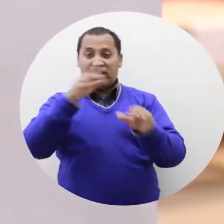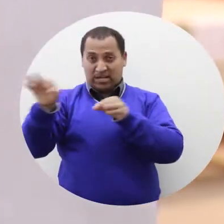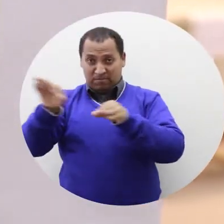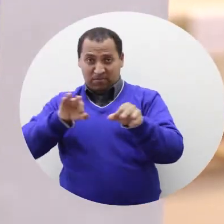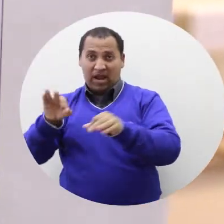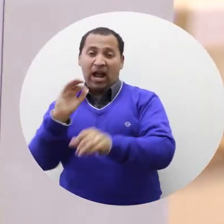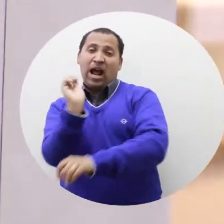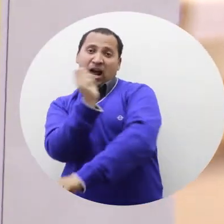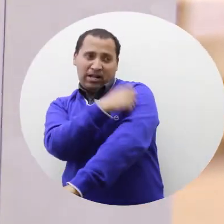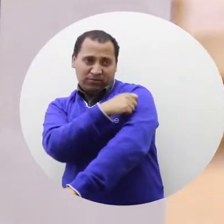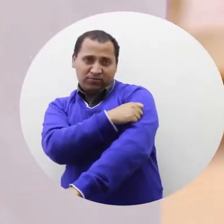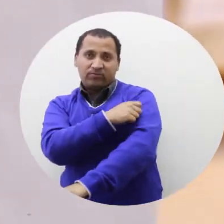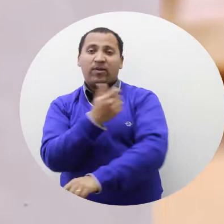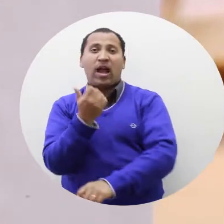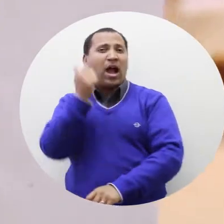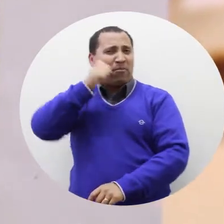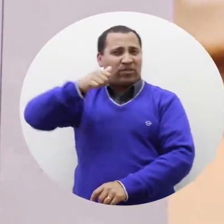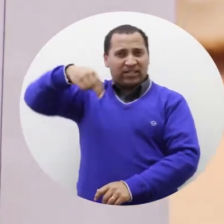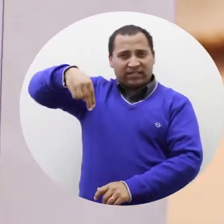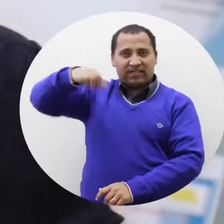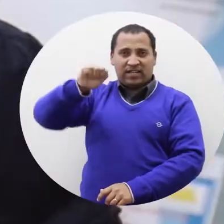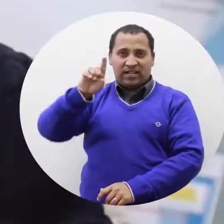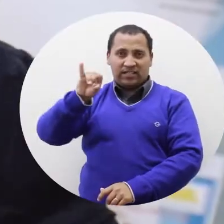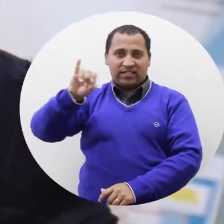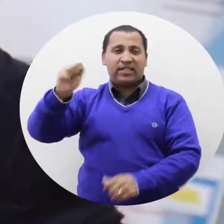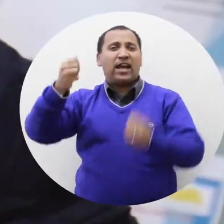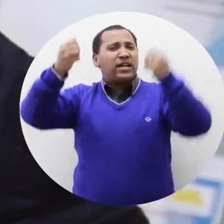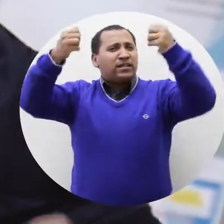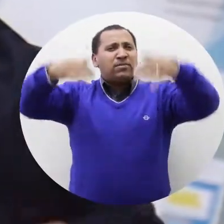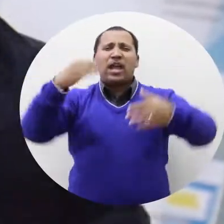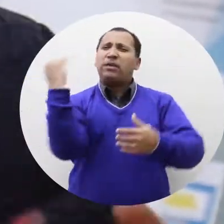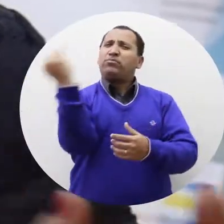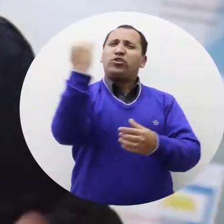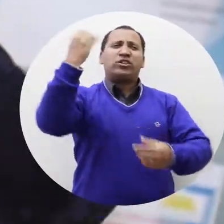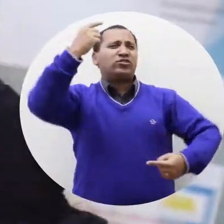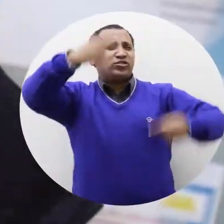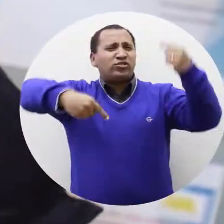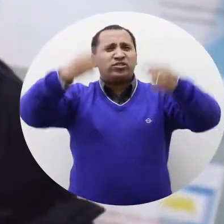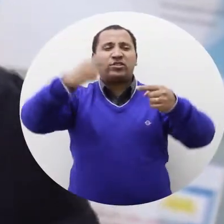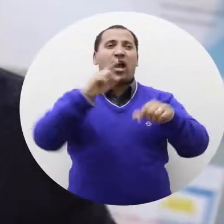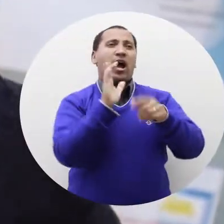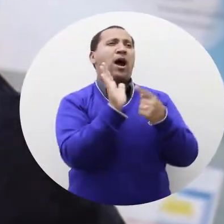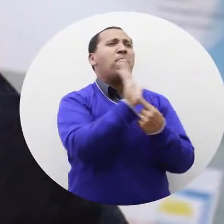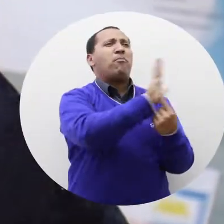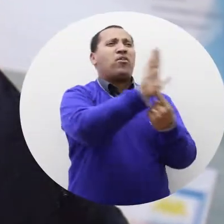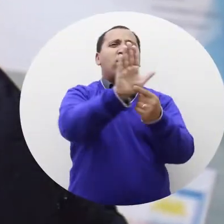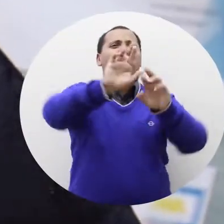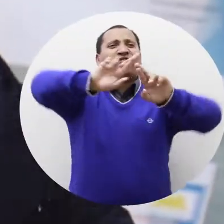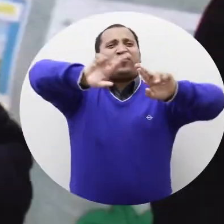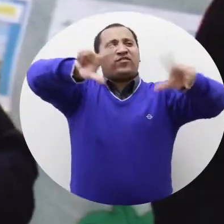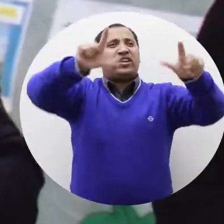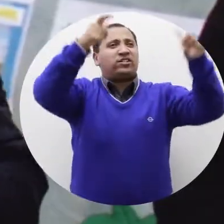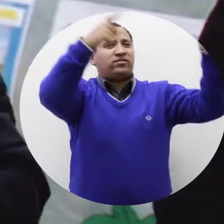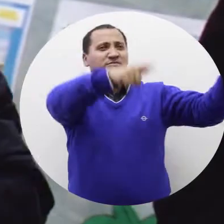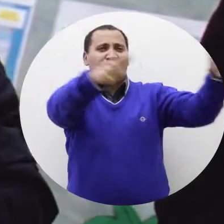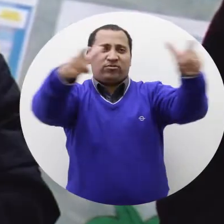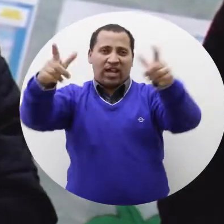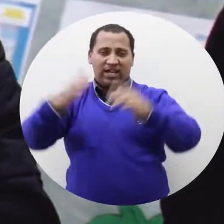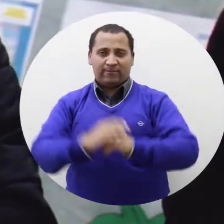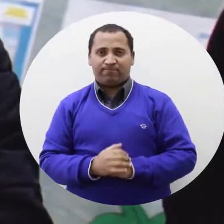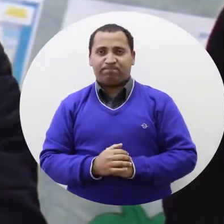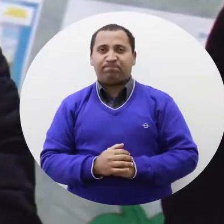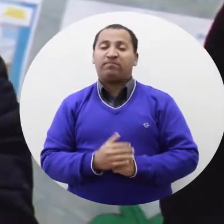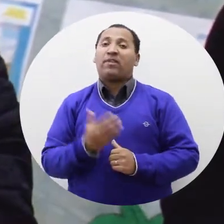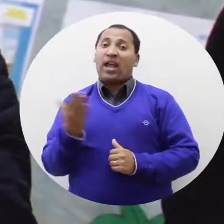pelas lentes fotográficas dos discentes, Nádia defende a necessidade de discutir e mostrar as diferentes